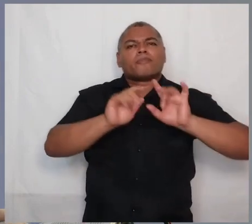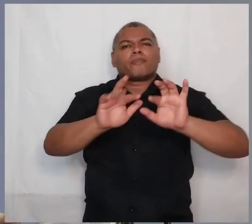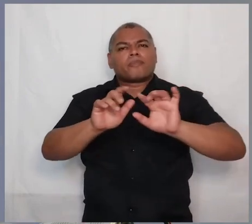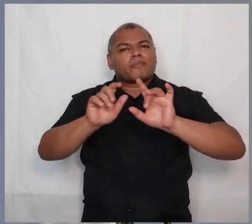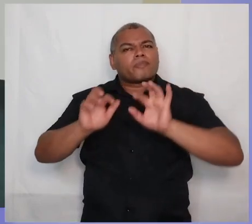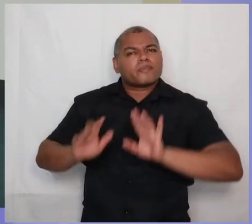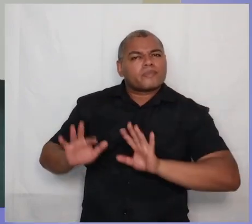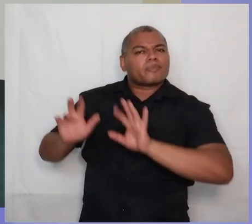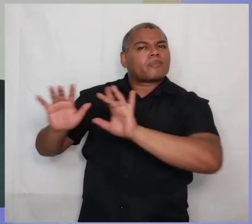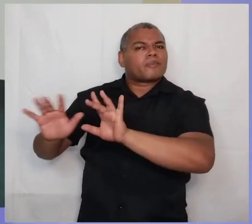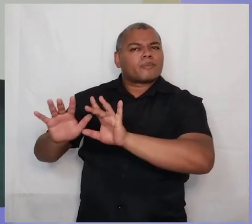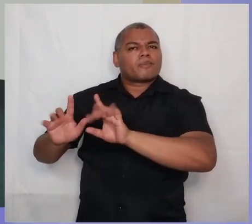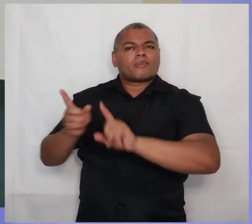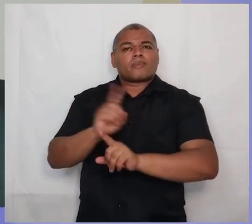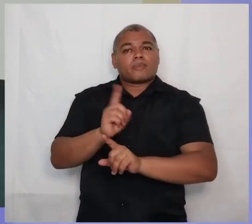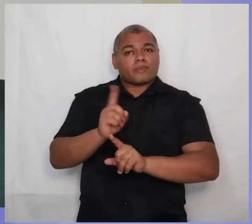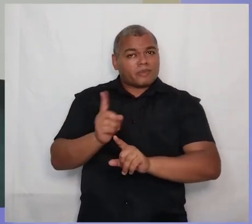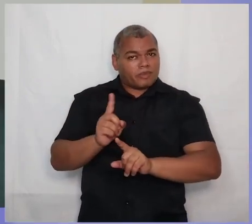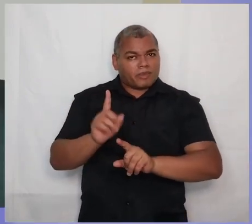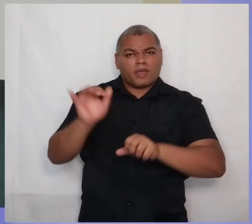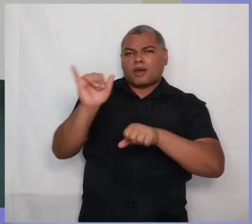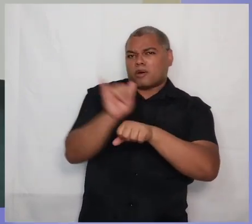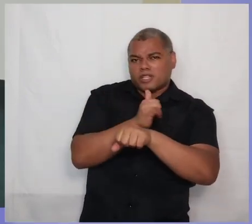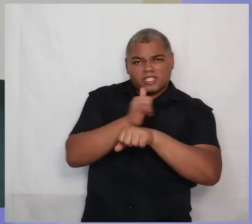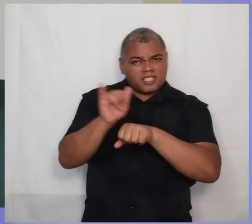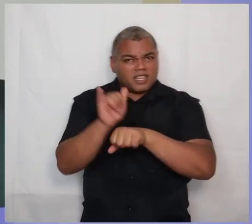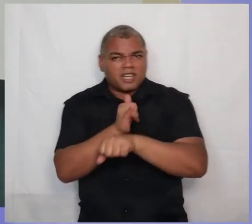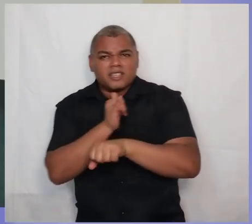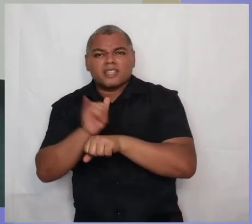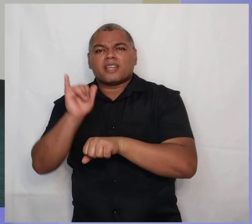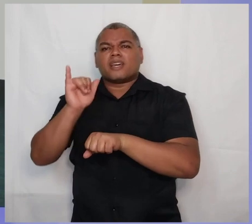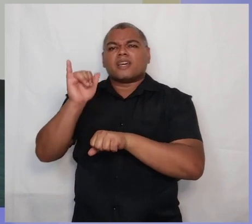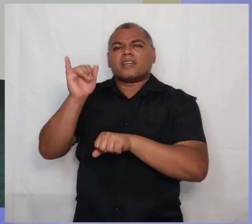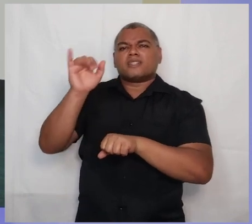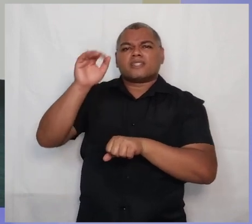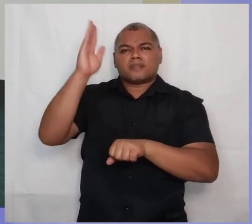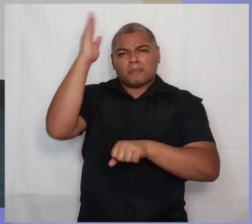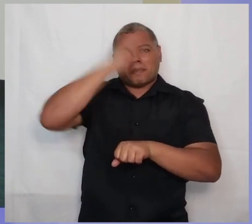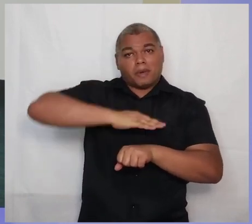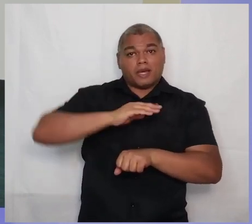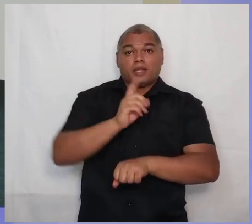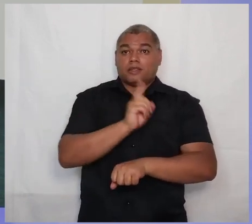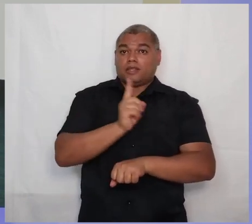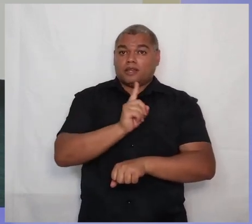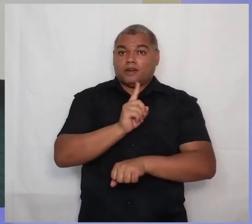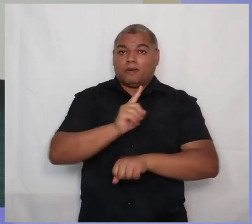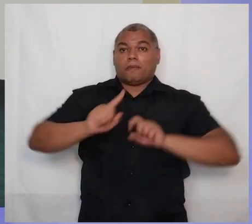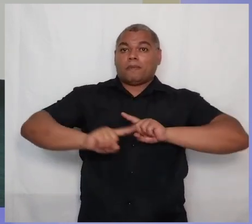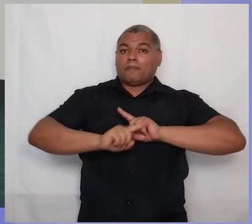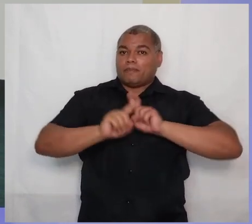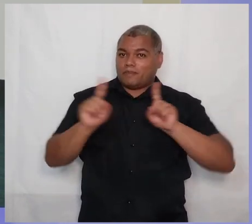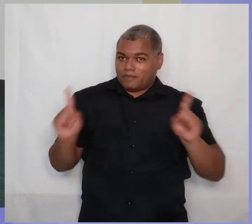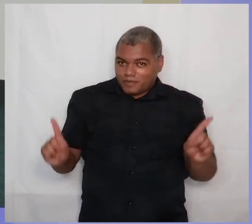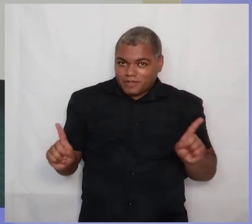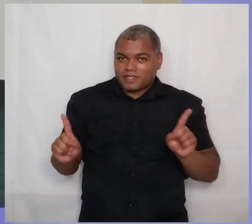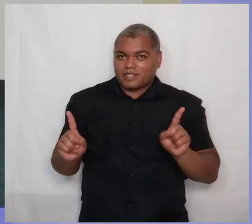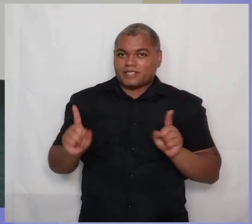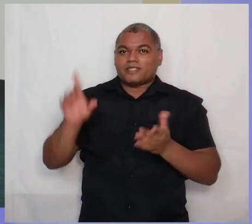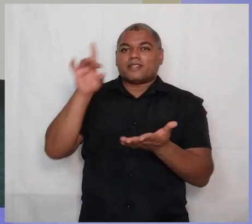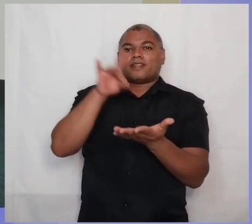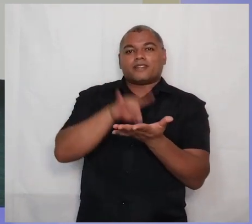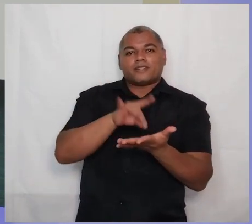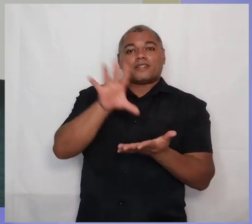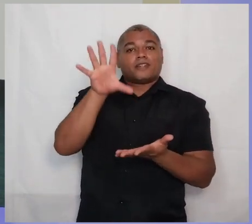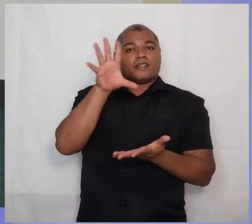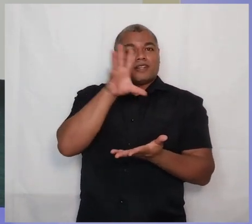de doutrina, pela artimanha de homens maus, mas, versículo 15, para que seguindo a verdade em